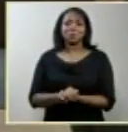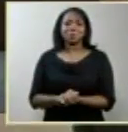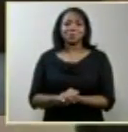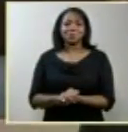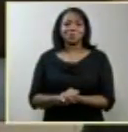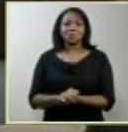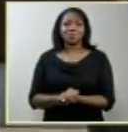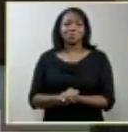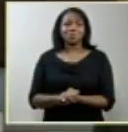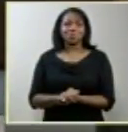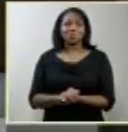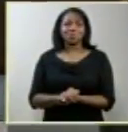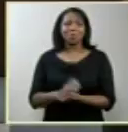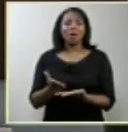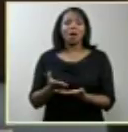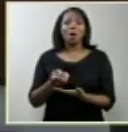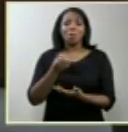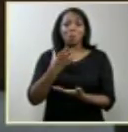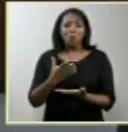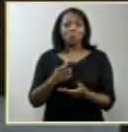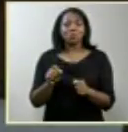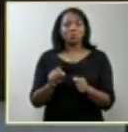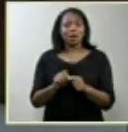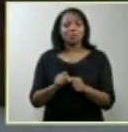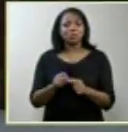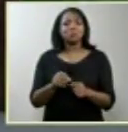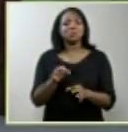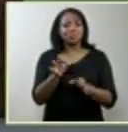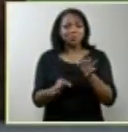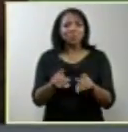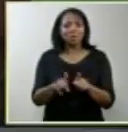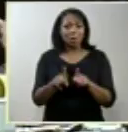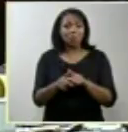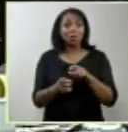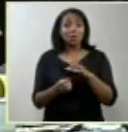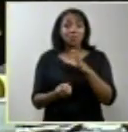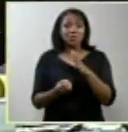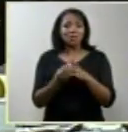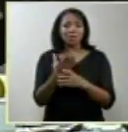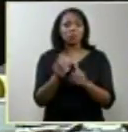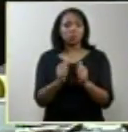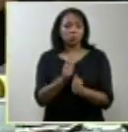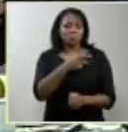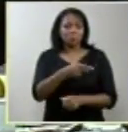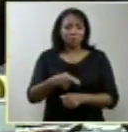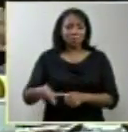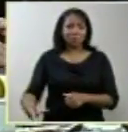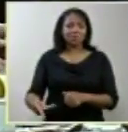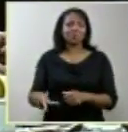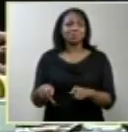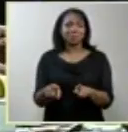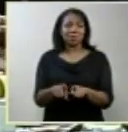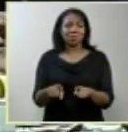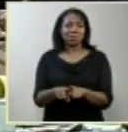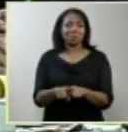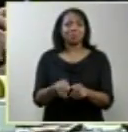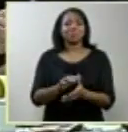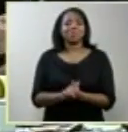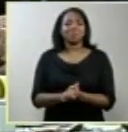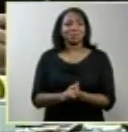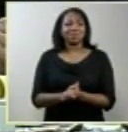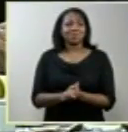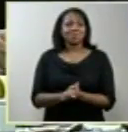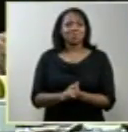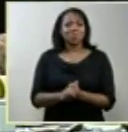Senhor ministro e faça-se justiça a vossa excelência foi criada sob a sua presidência no Supremo Tribunal Federal. Um